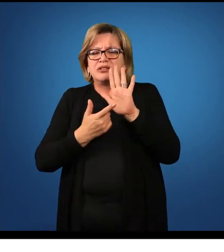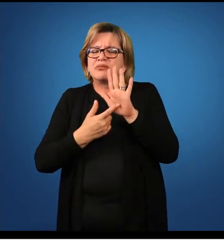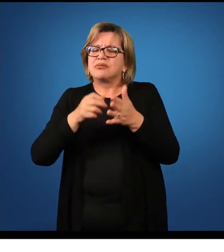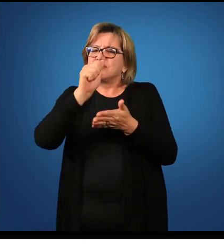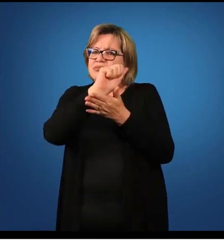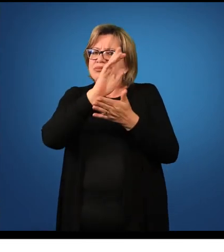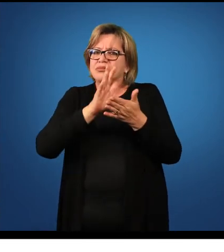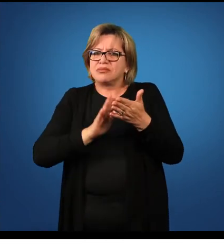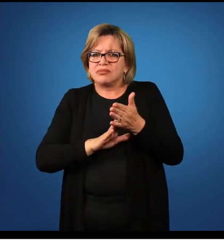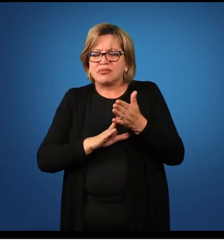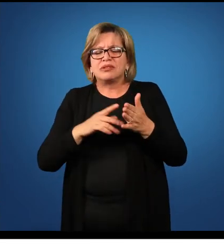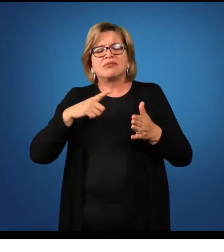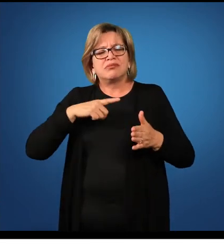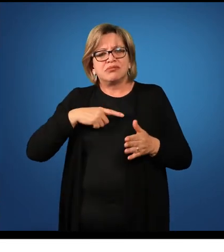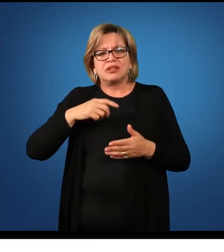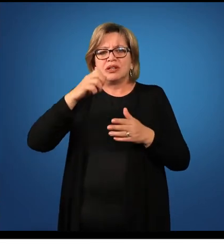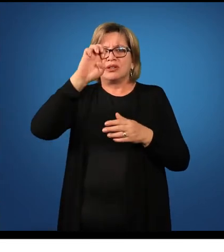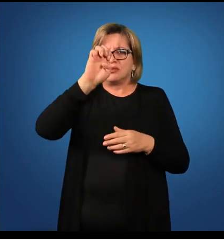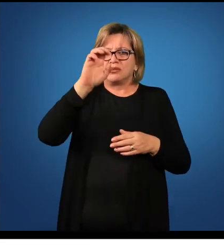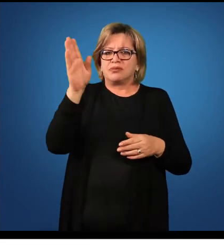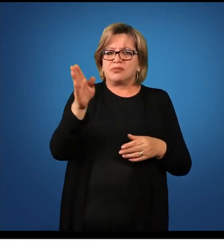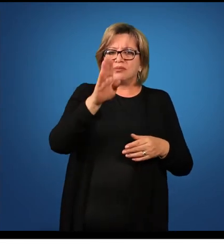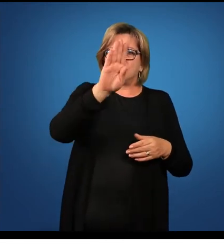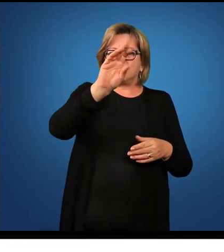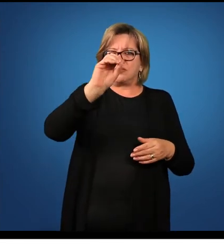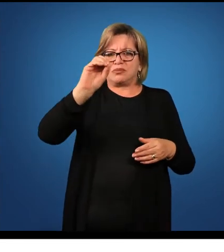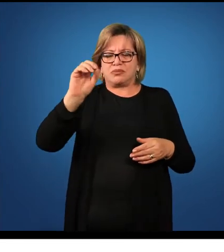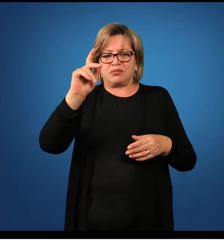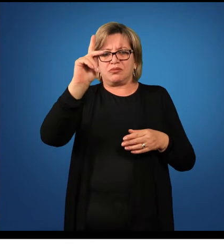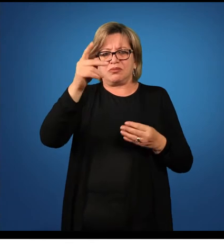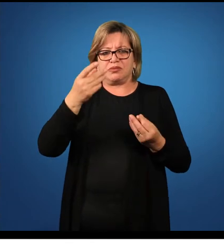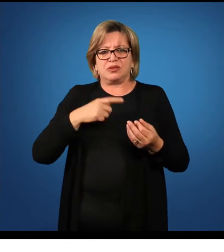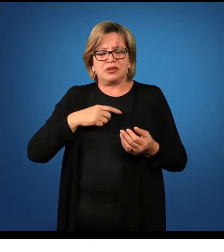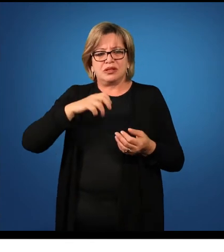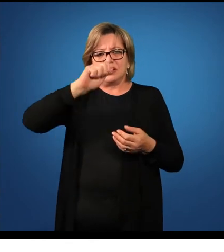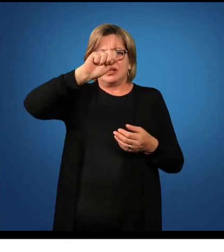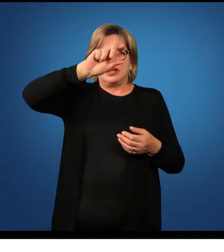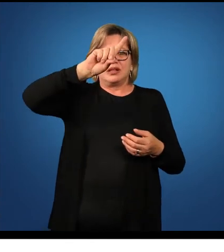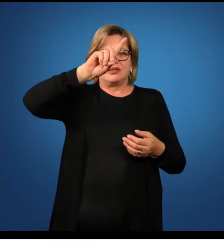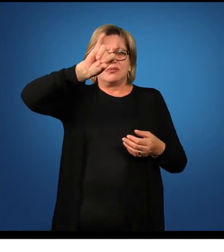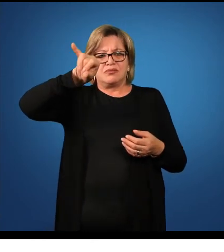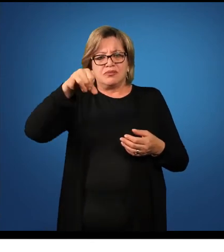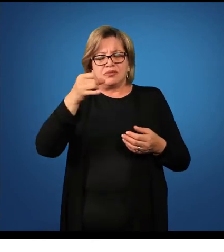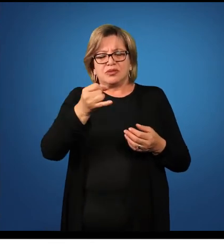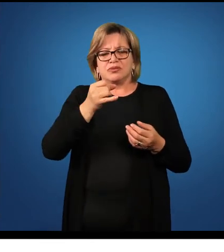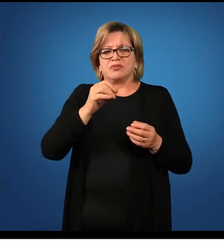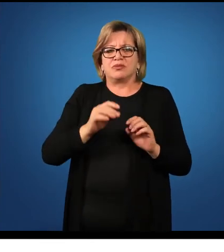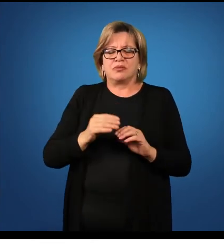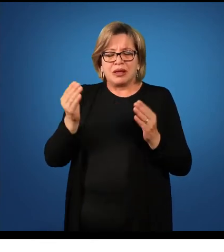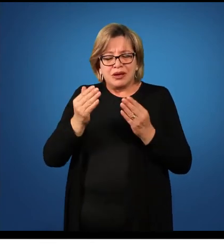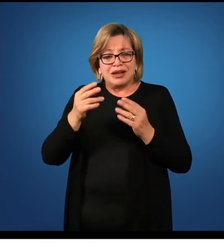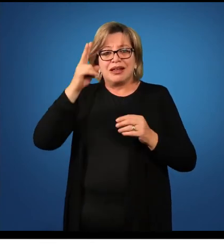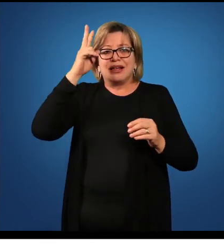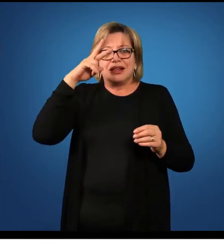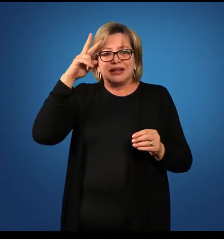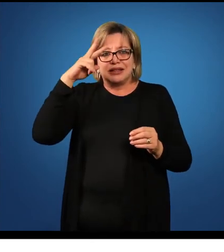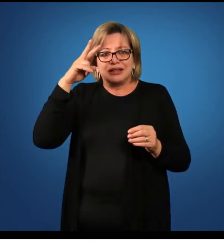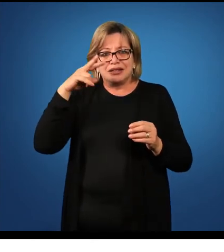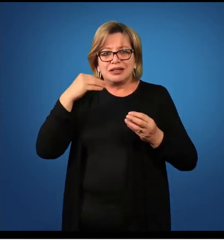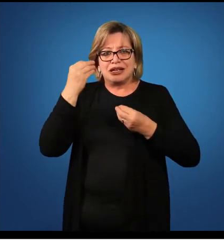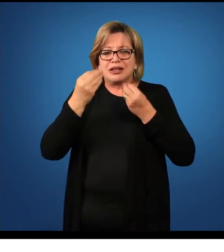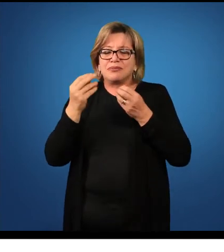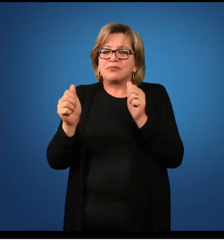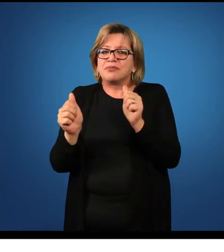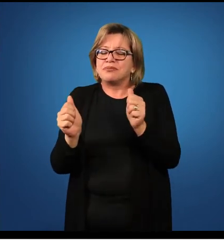exercício, também estava lá no e-book, os adjuntos adverbiais de companhia. Então, só para lembrar, que o adjunto adverbial de